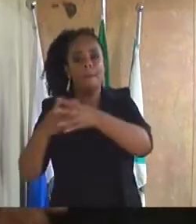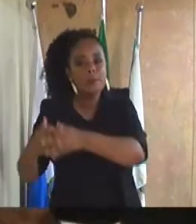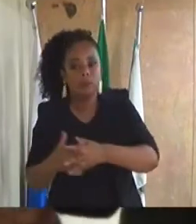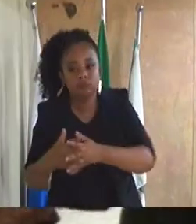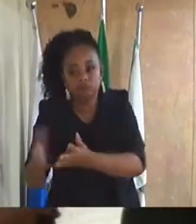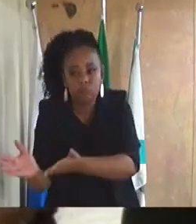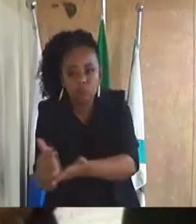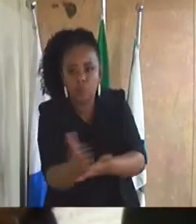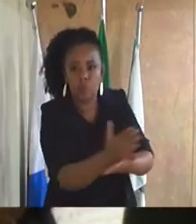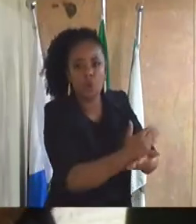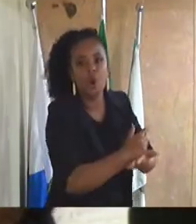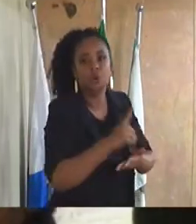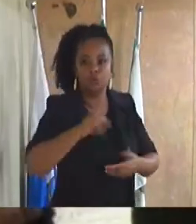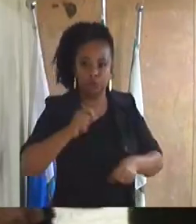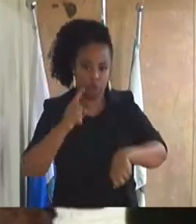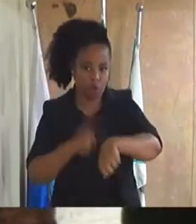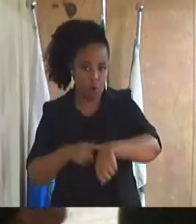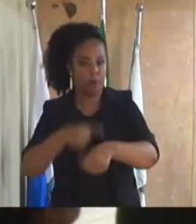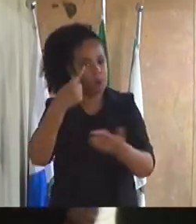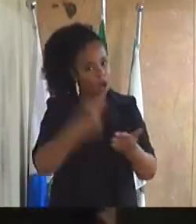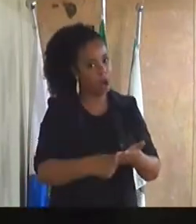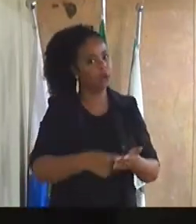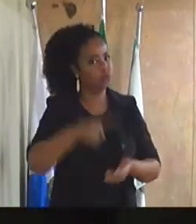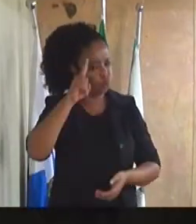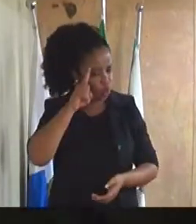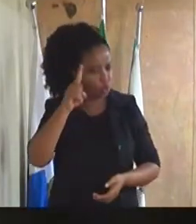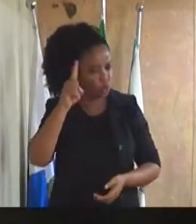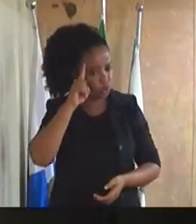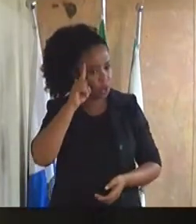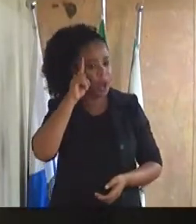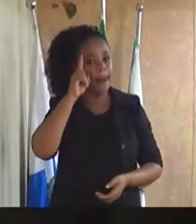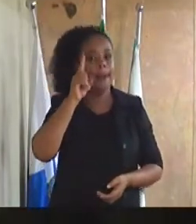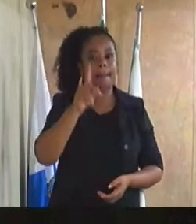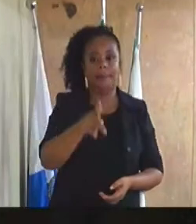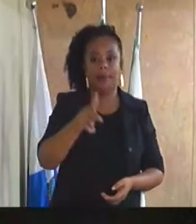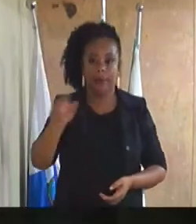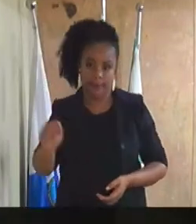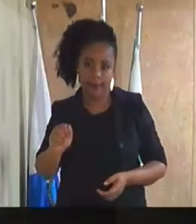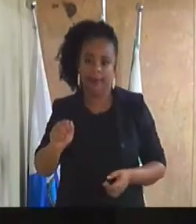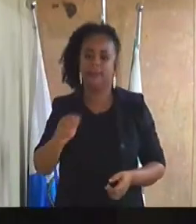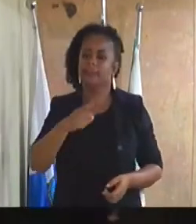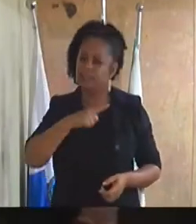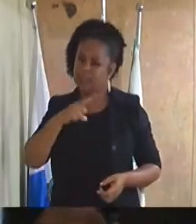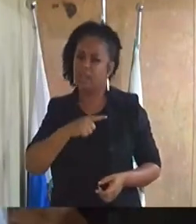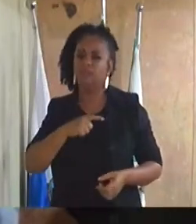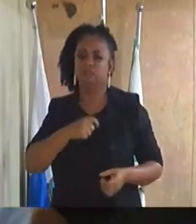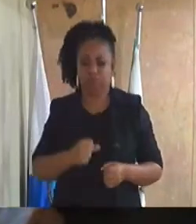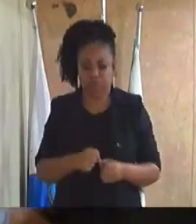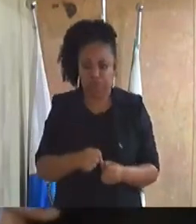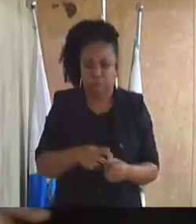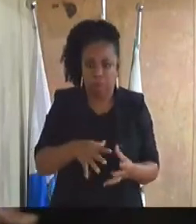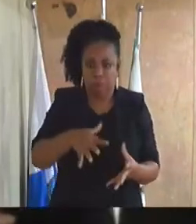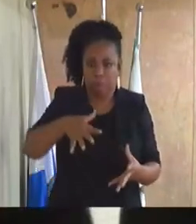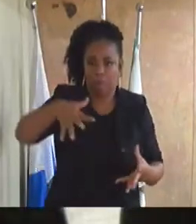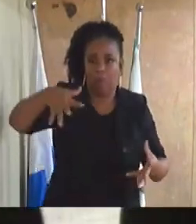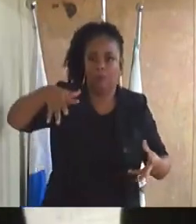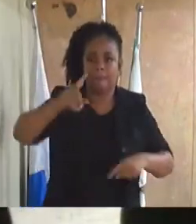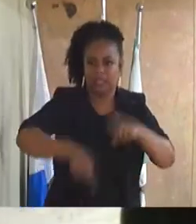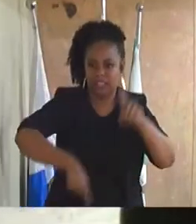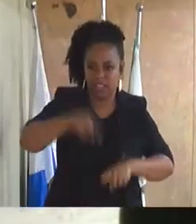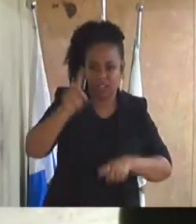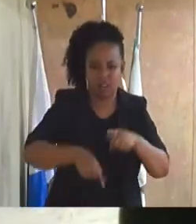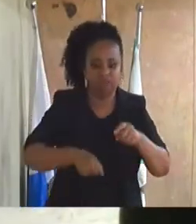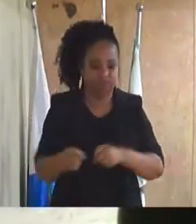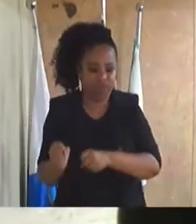no dia e hora marcada todos os dias e chamada o BA que é aquele entulho que os moradores colocam nas